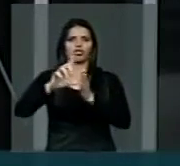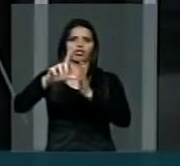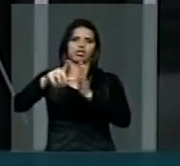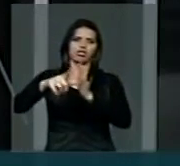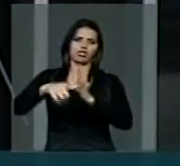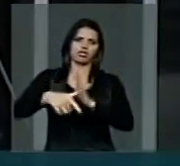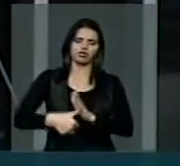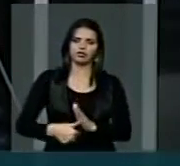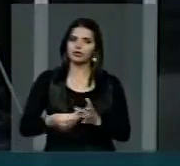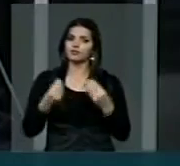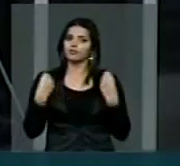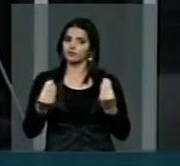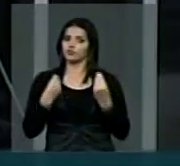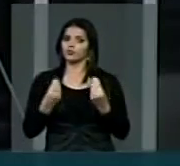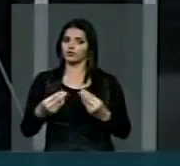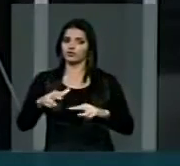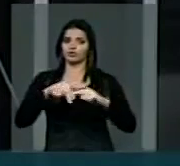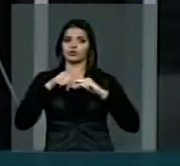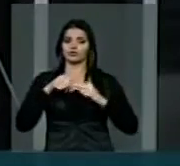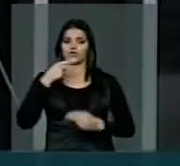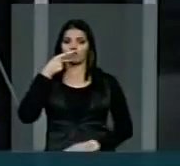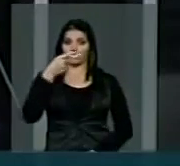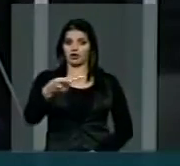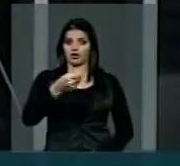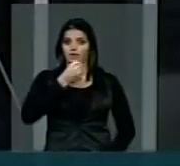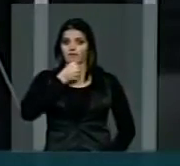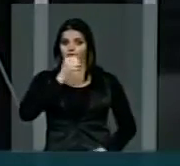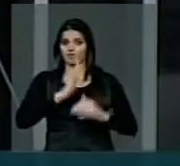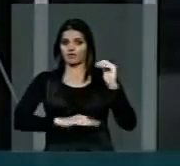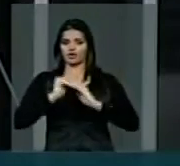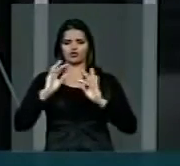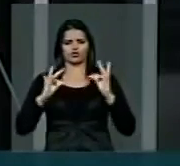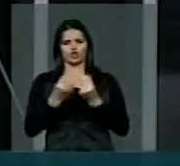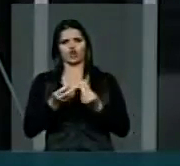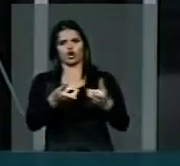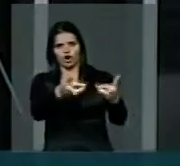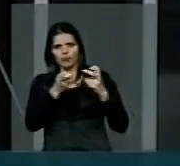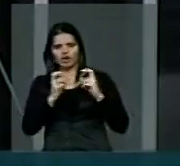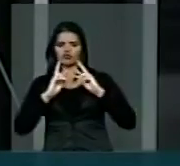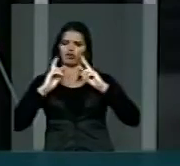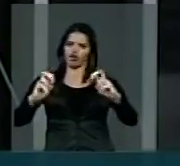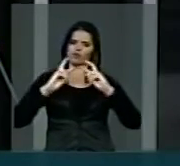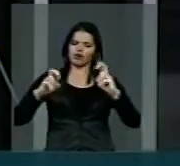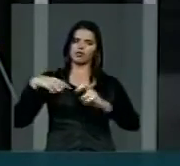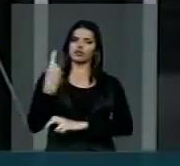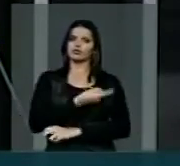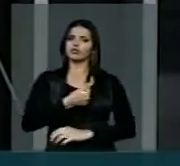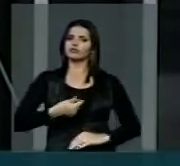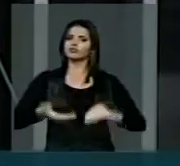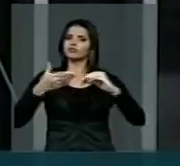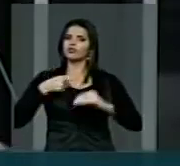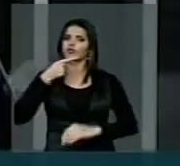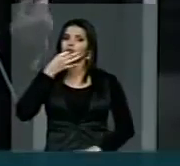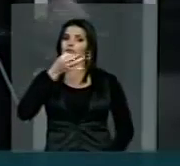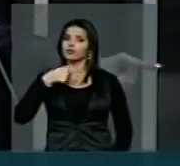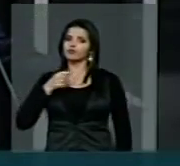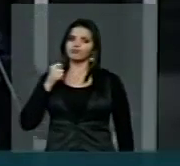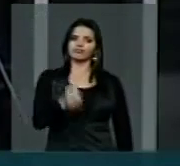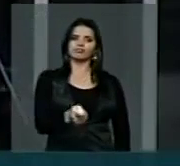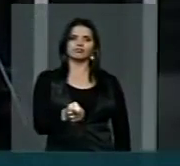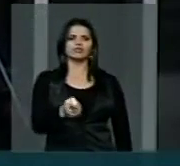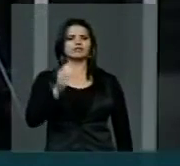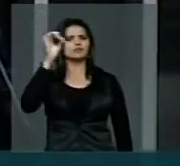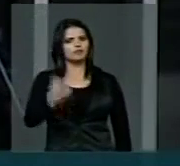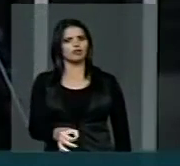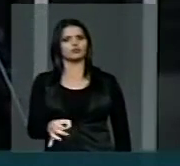É por isso que eu estou dizendo, está aí, a imprensa toda cobrando do Congresso, uma posição firme e definida.